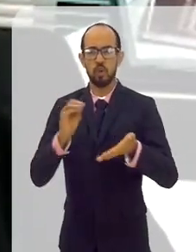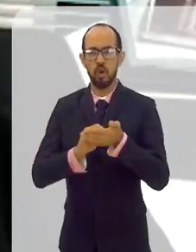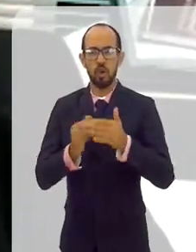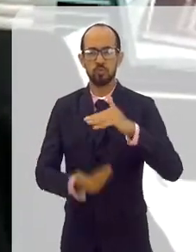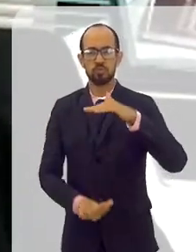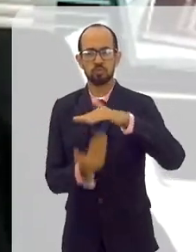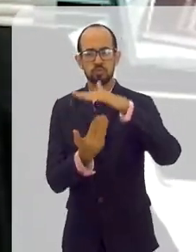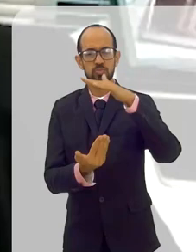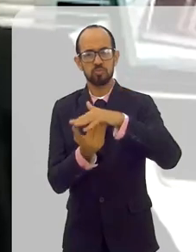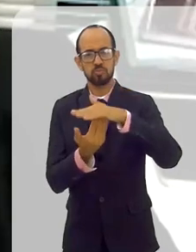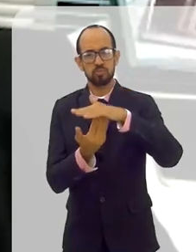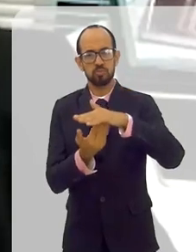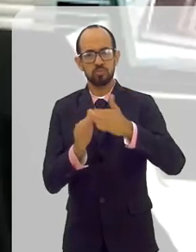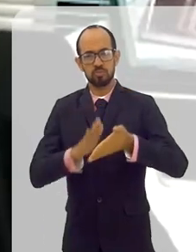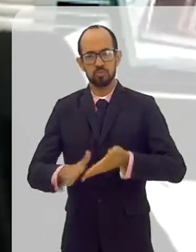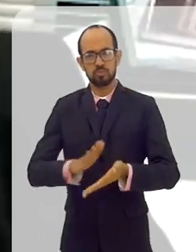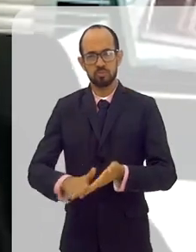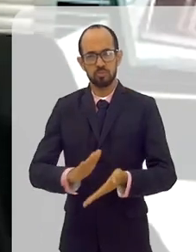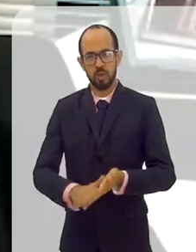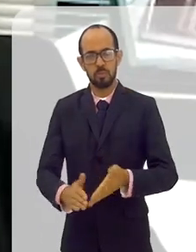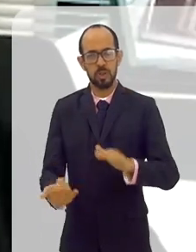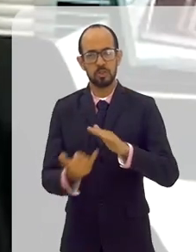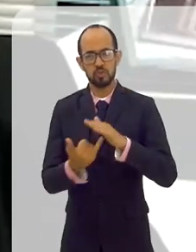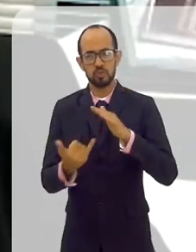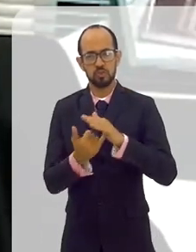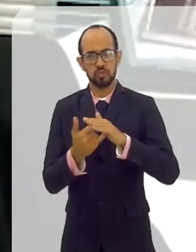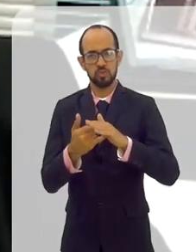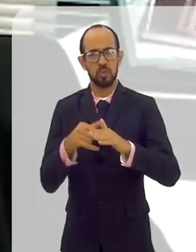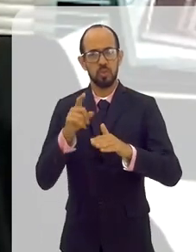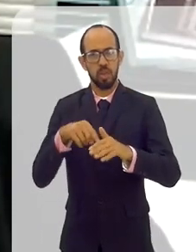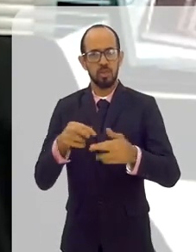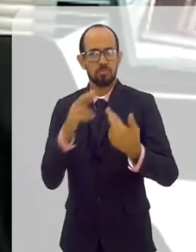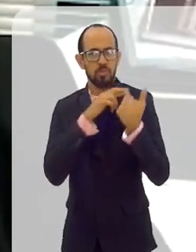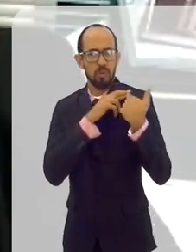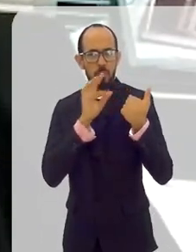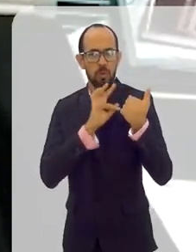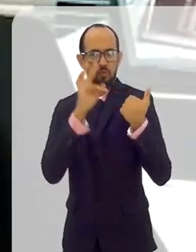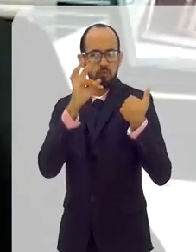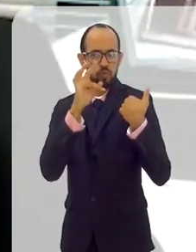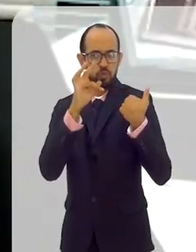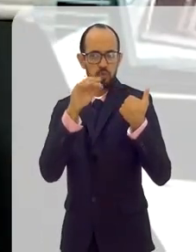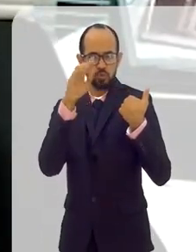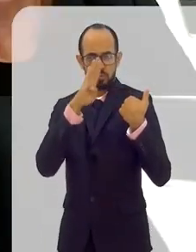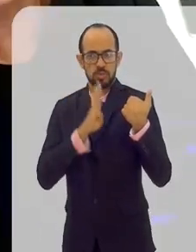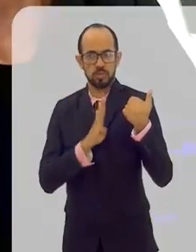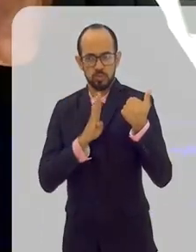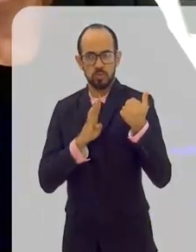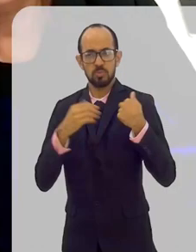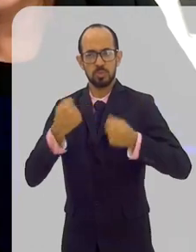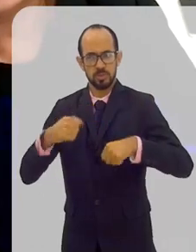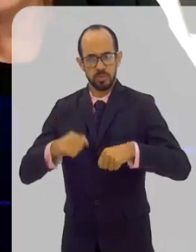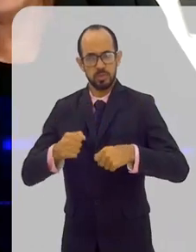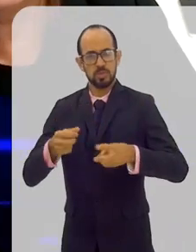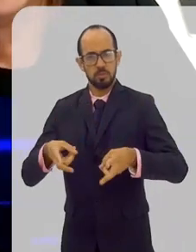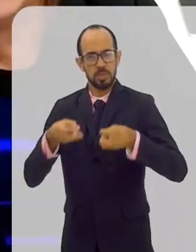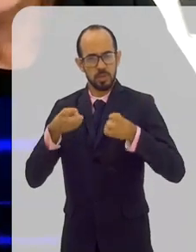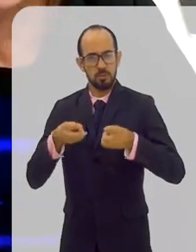instituições de Estado tão importantes para o futuro da nação. Isso precisa ser revisto pelo Parlamento.